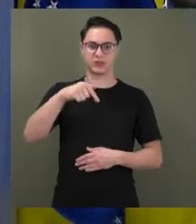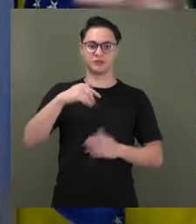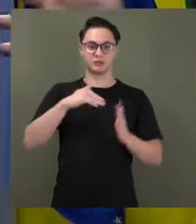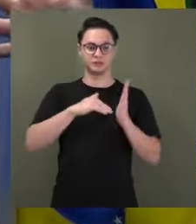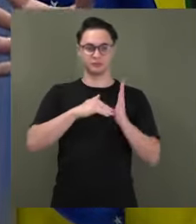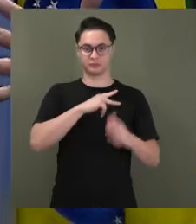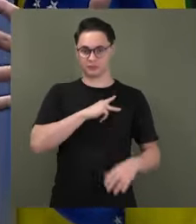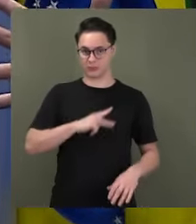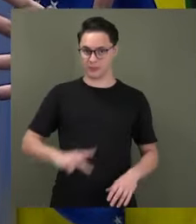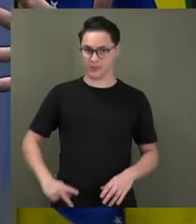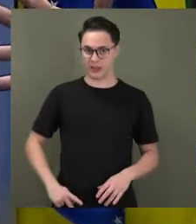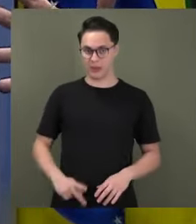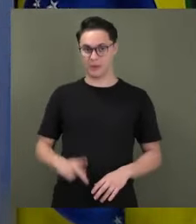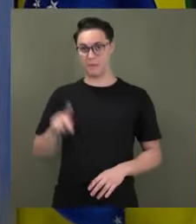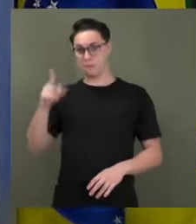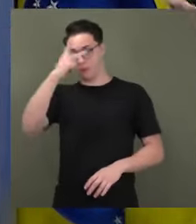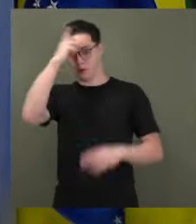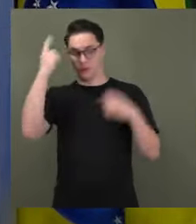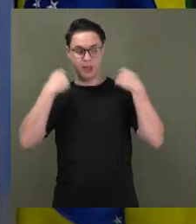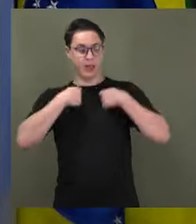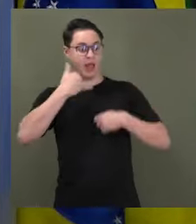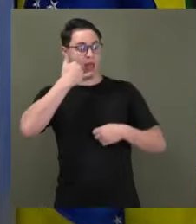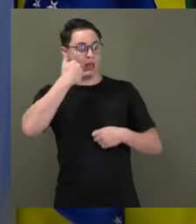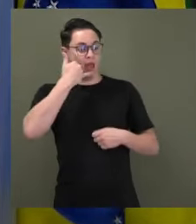grande mídia já deu, já mostrou.